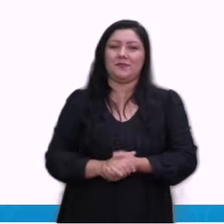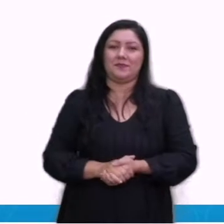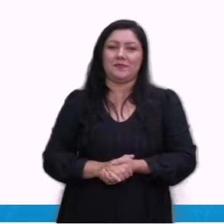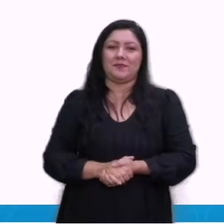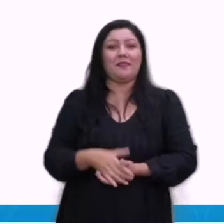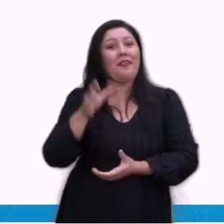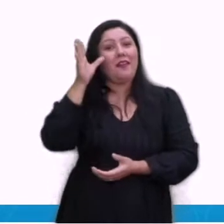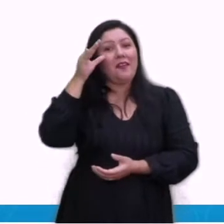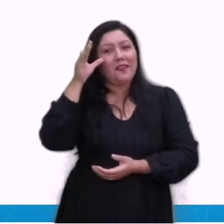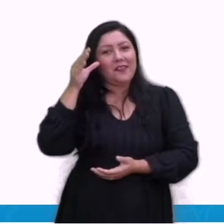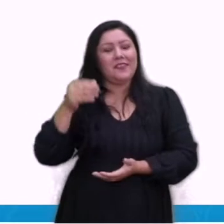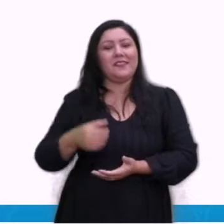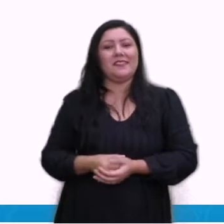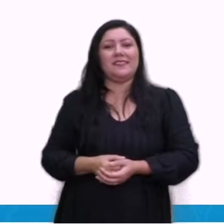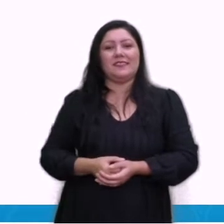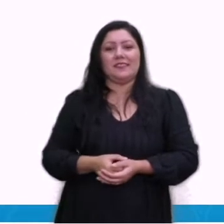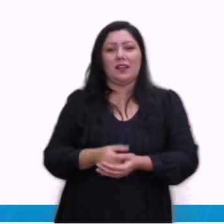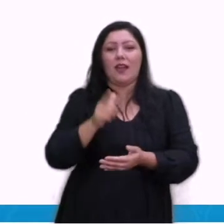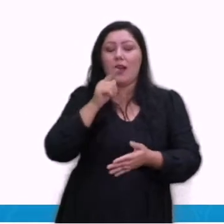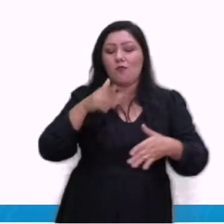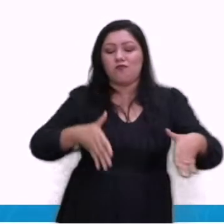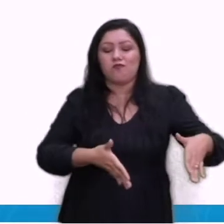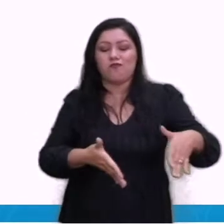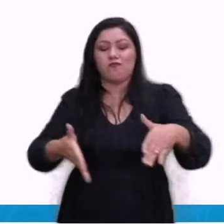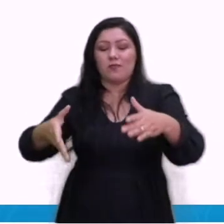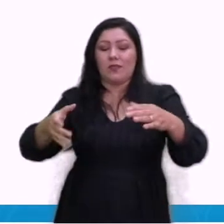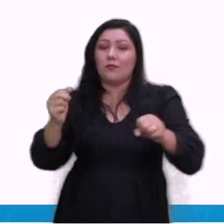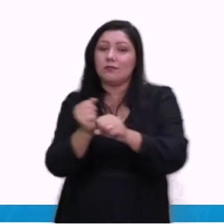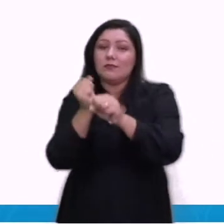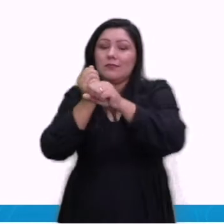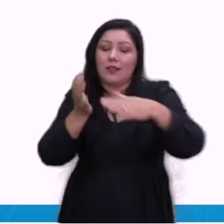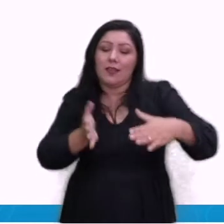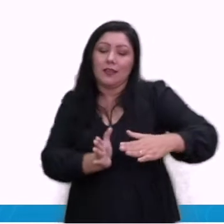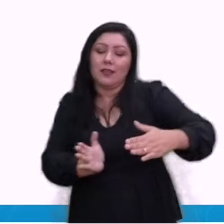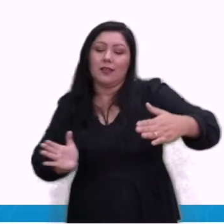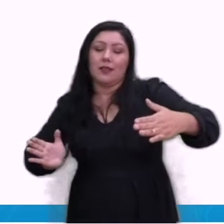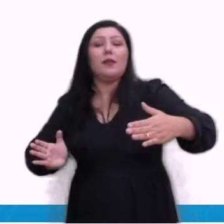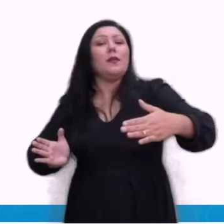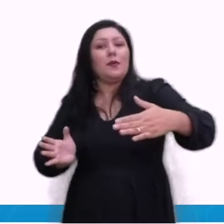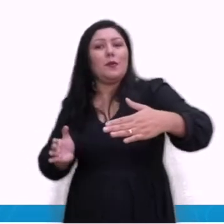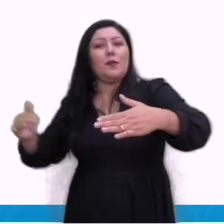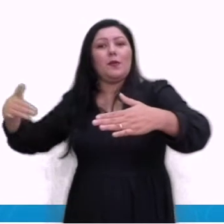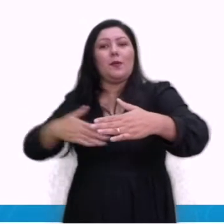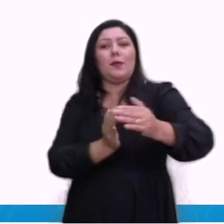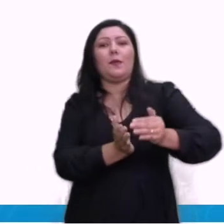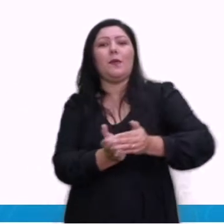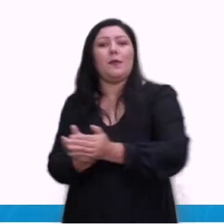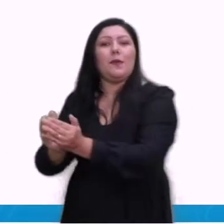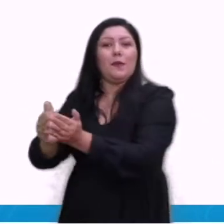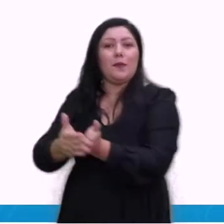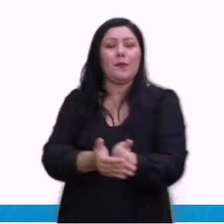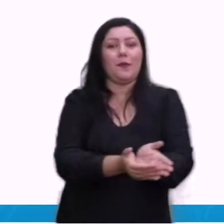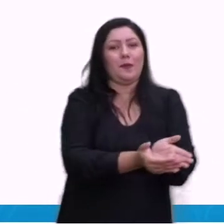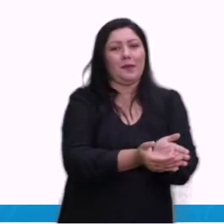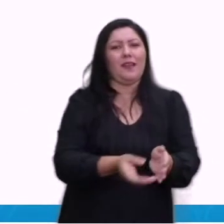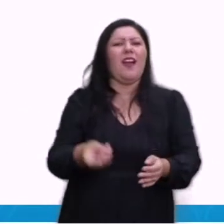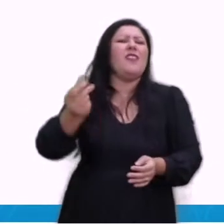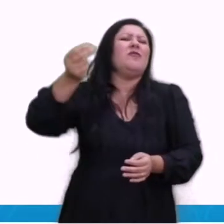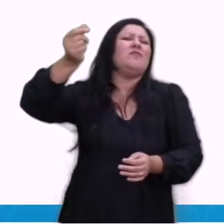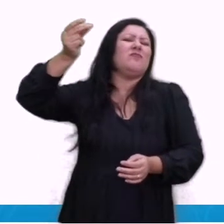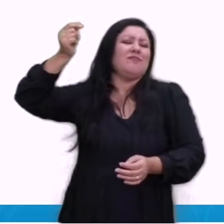curiosidades do canal de Suez, que foi construído para atender às demandas mercantis lá na antiguidade,